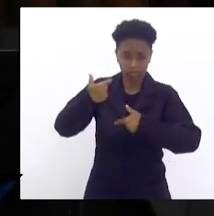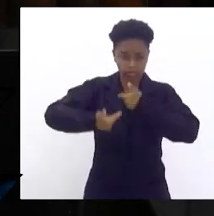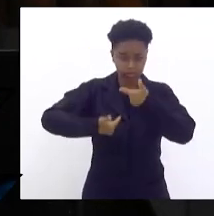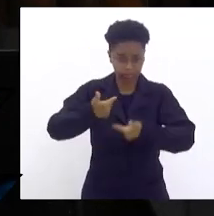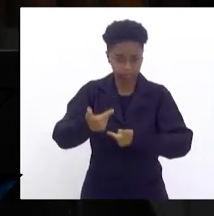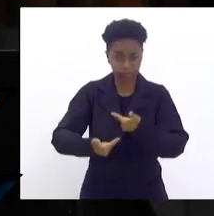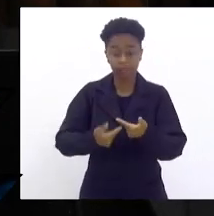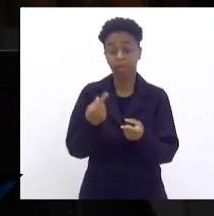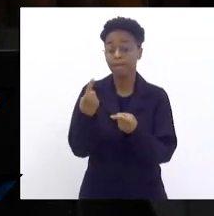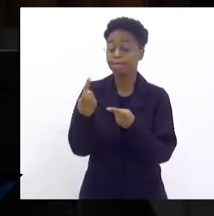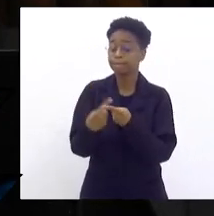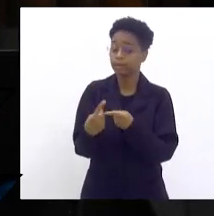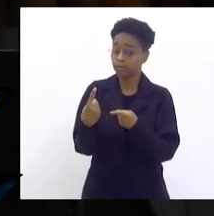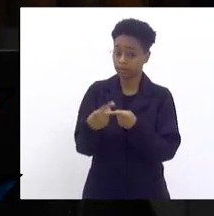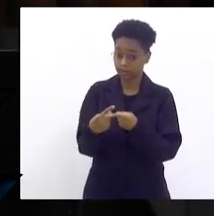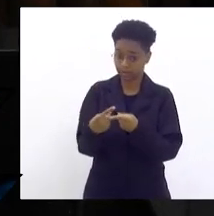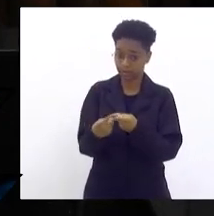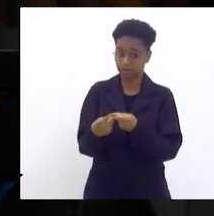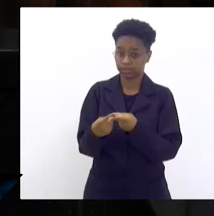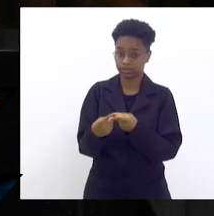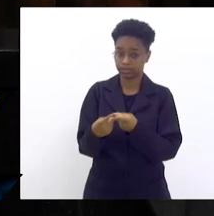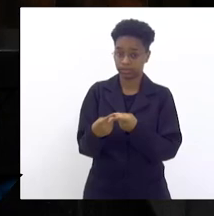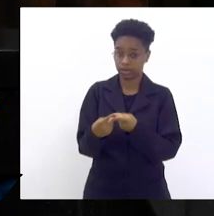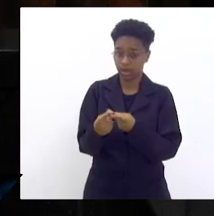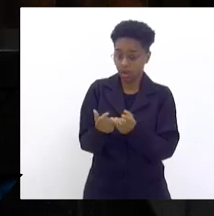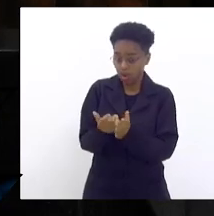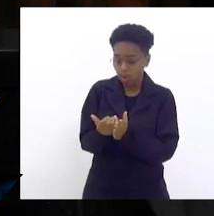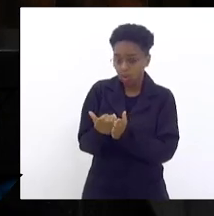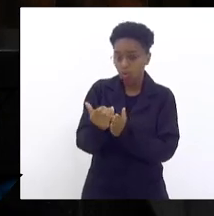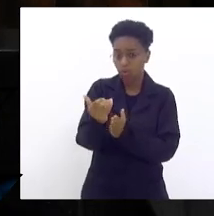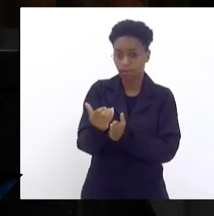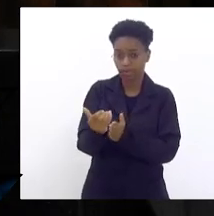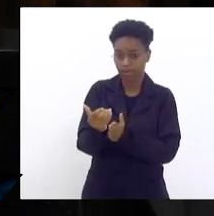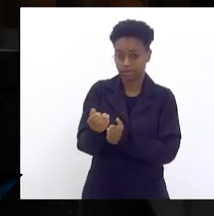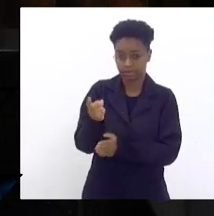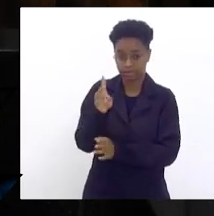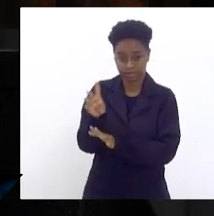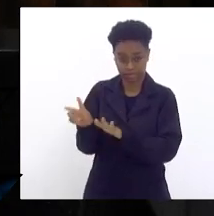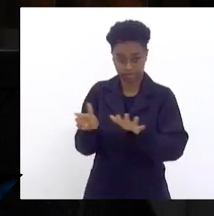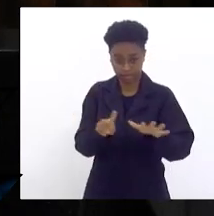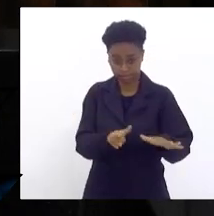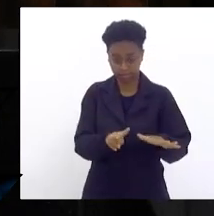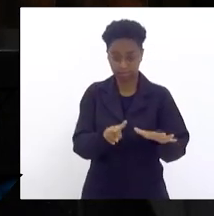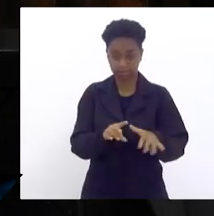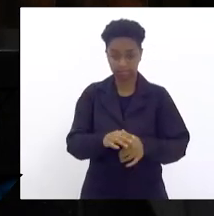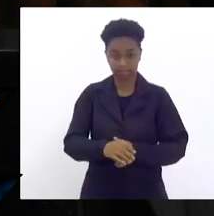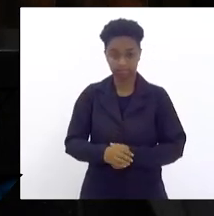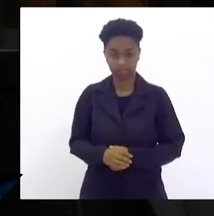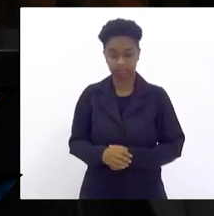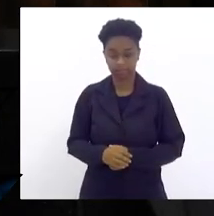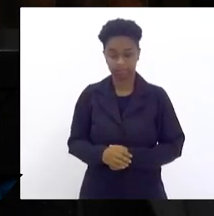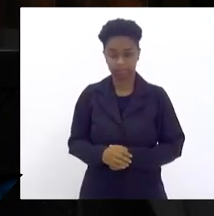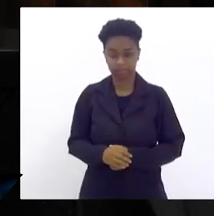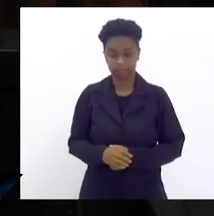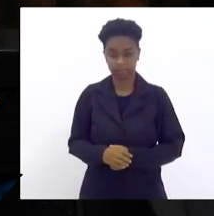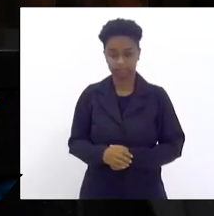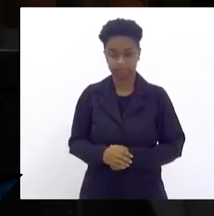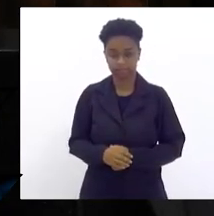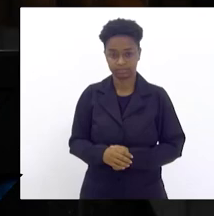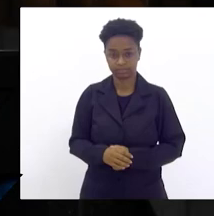porque logo na abertura da semana nós tivemos a